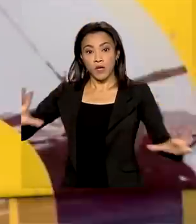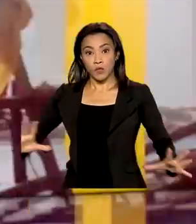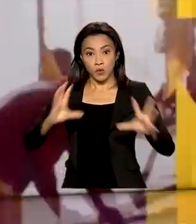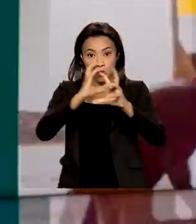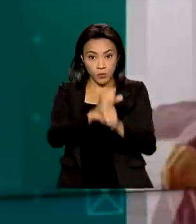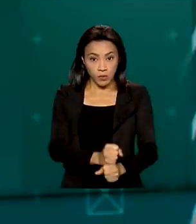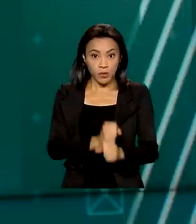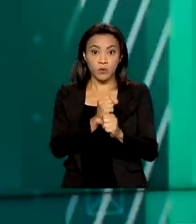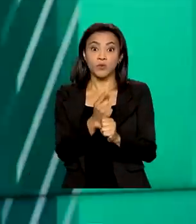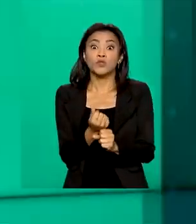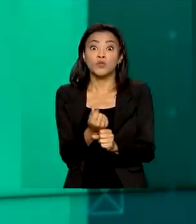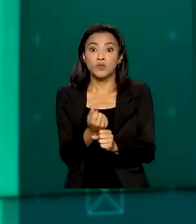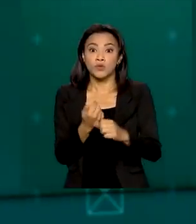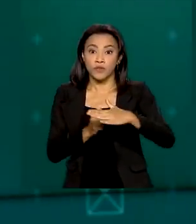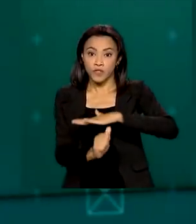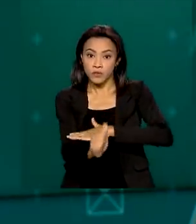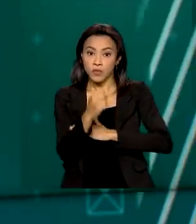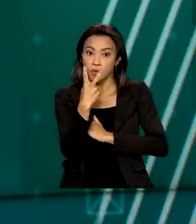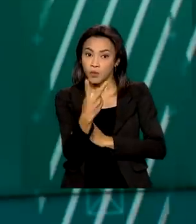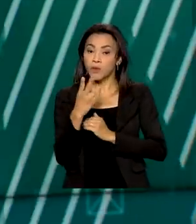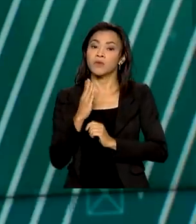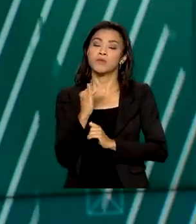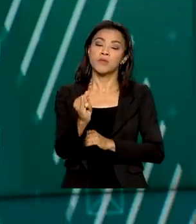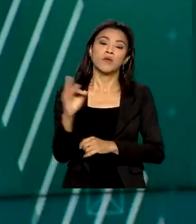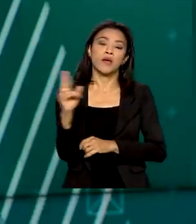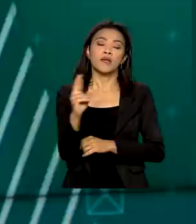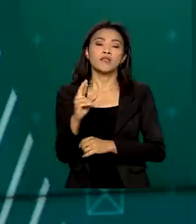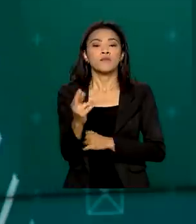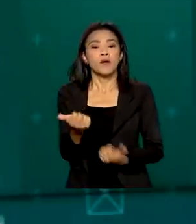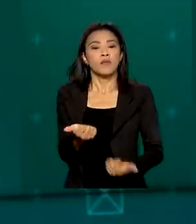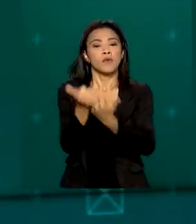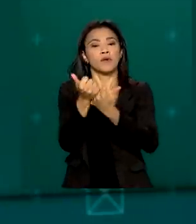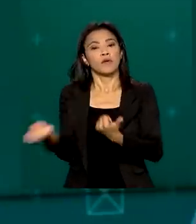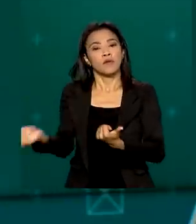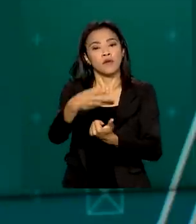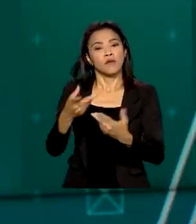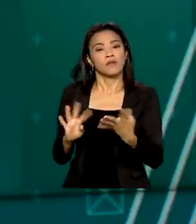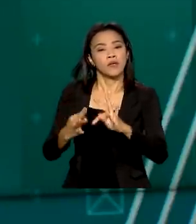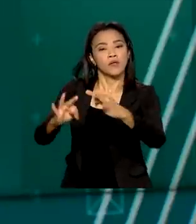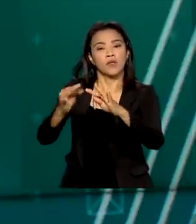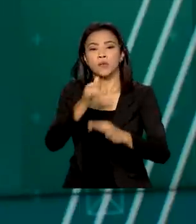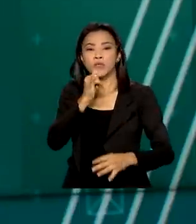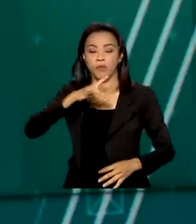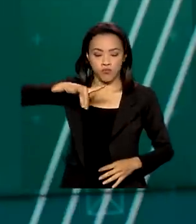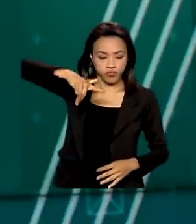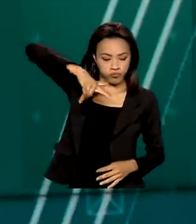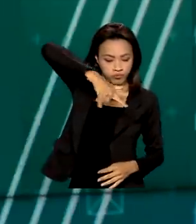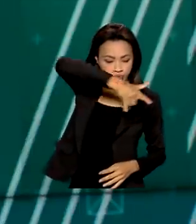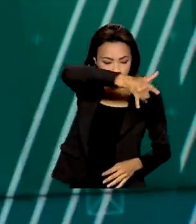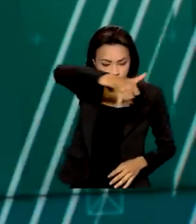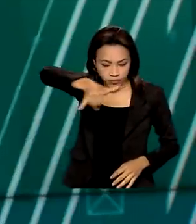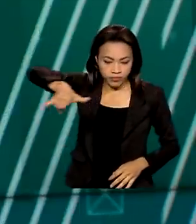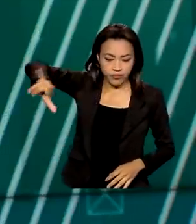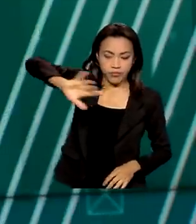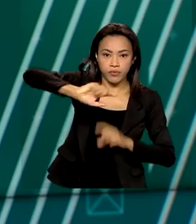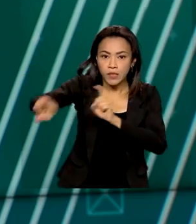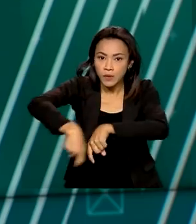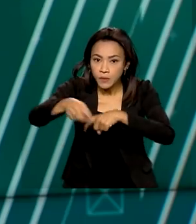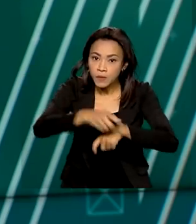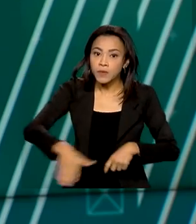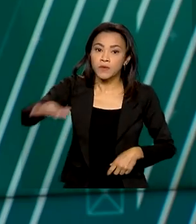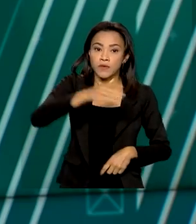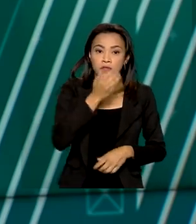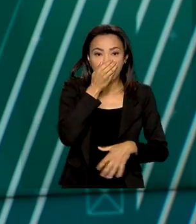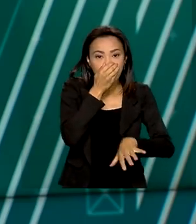2 bilhões de reais para desenvolvimento de novas tecnologias, como drones para monitoramento agrícola, ventilador